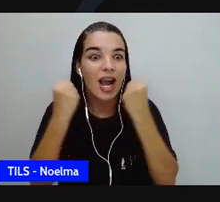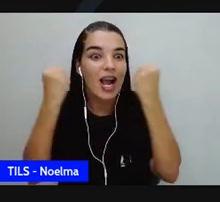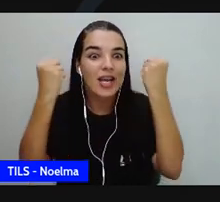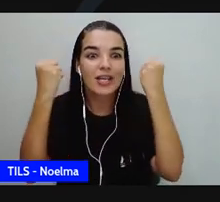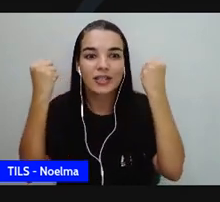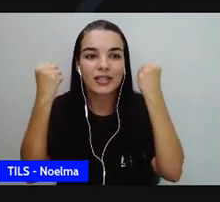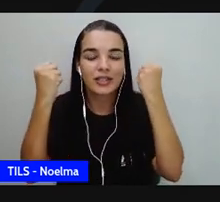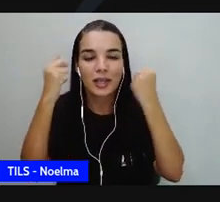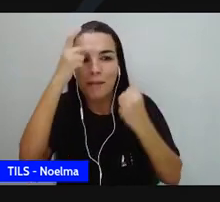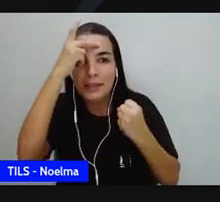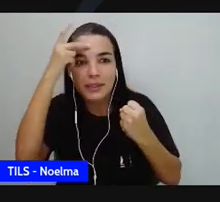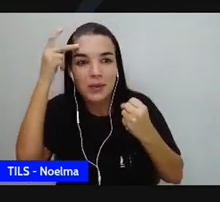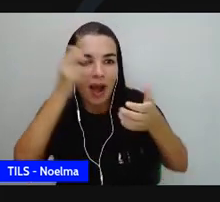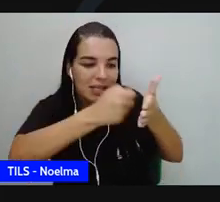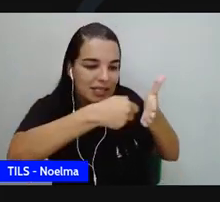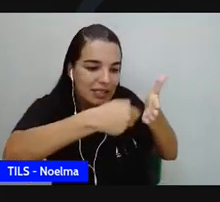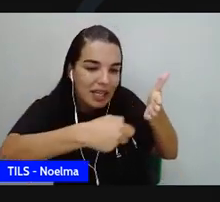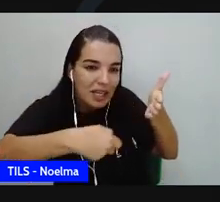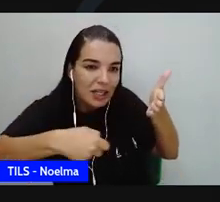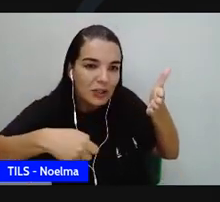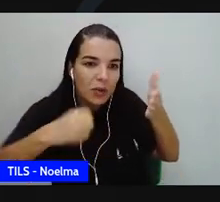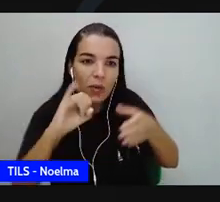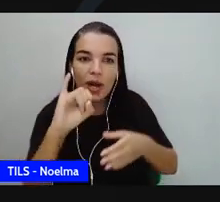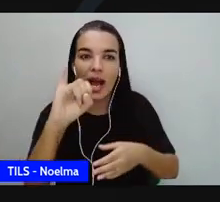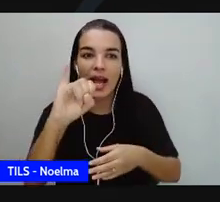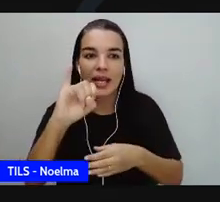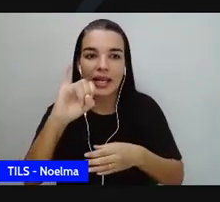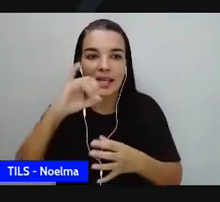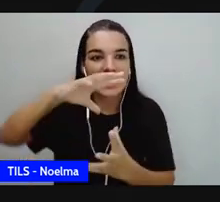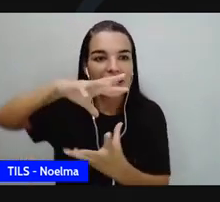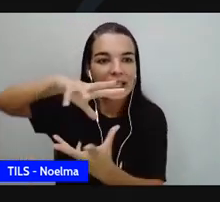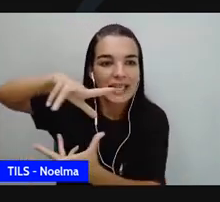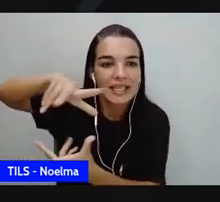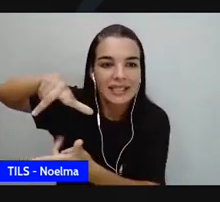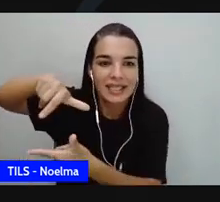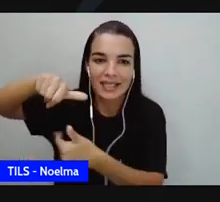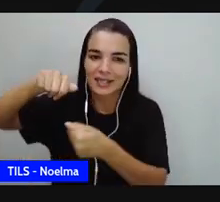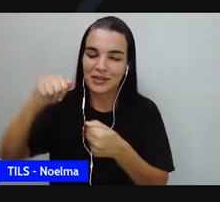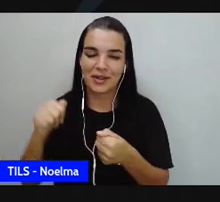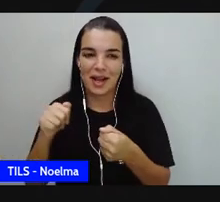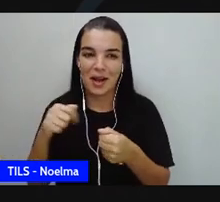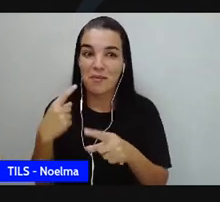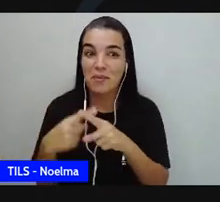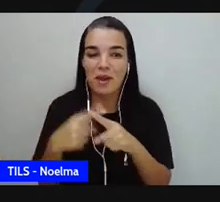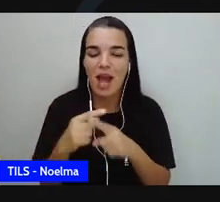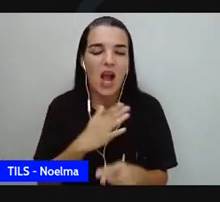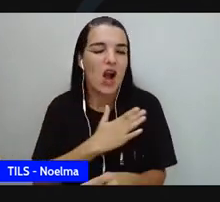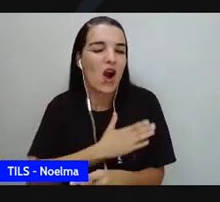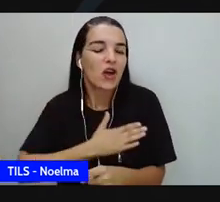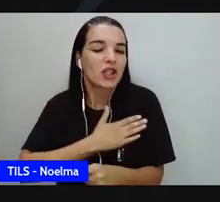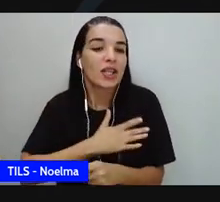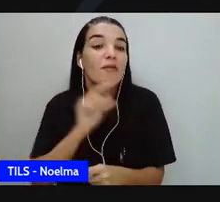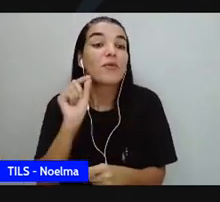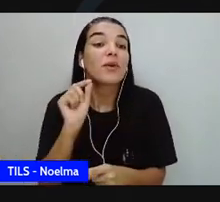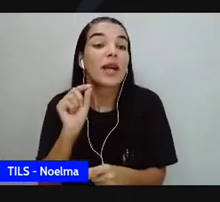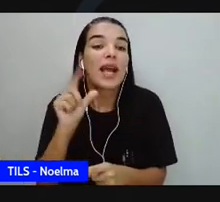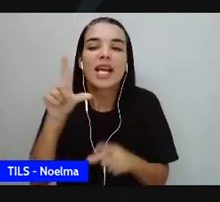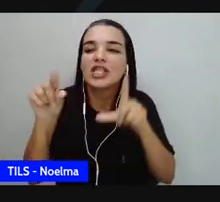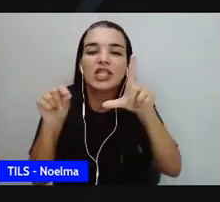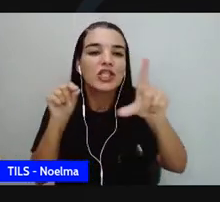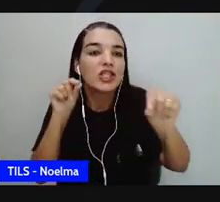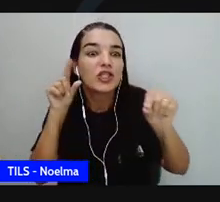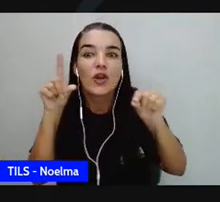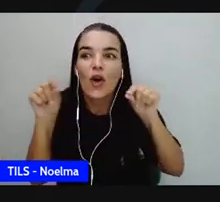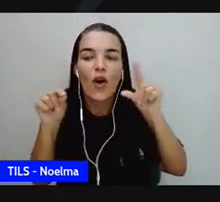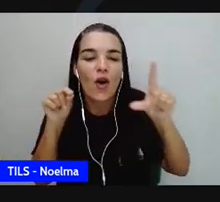aí, ela tinha um gosto seleto. O é um gosto seleto? Um gosto especial. Ela